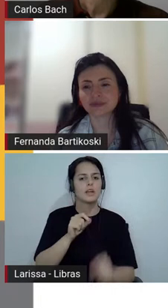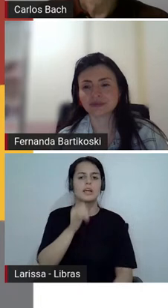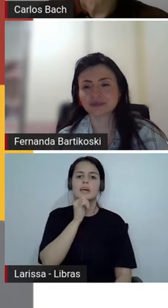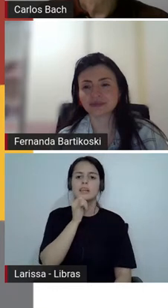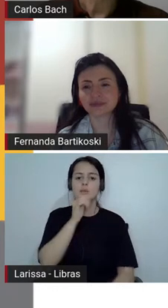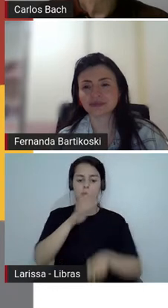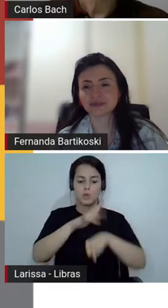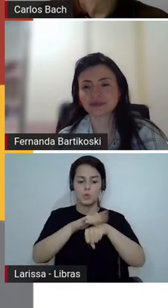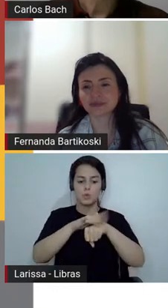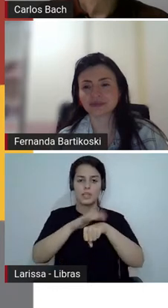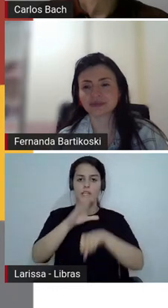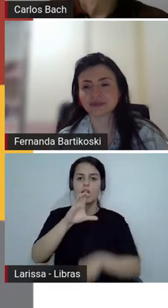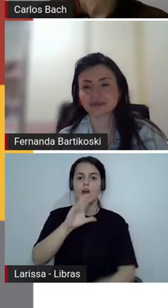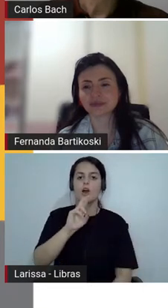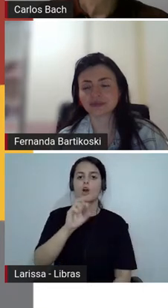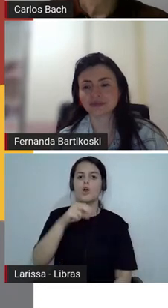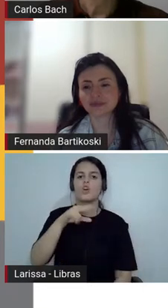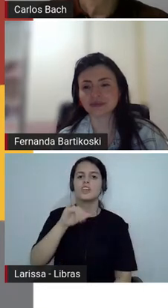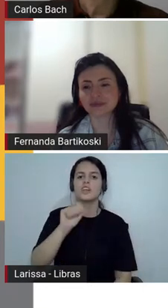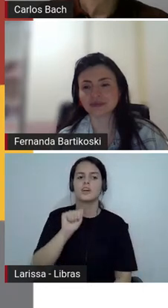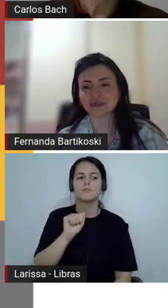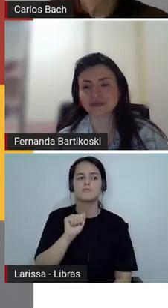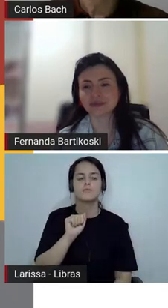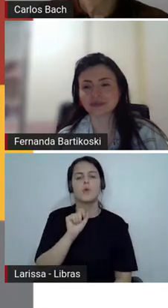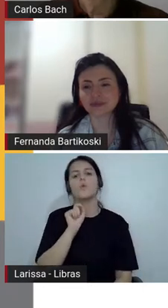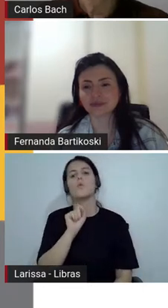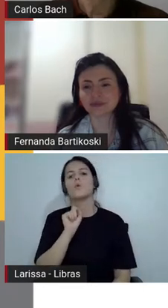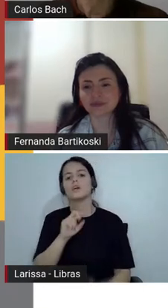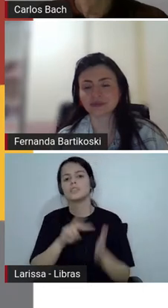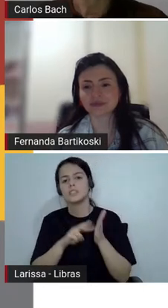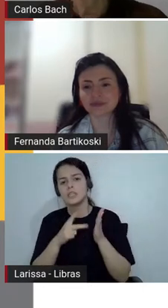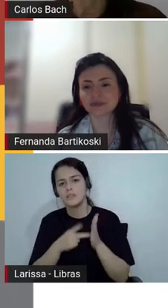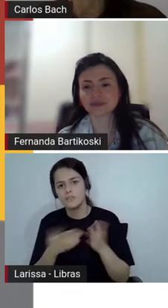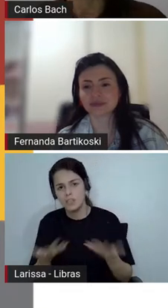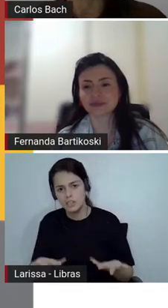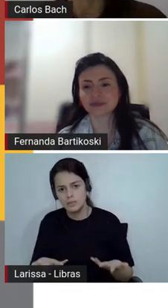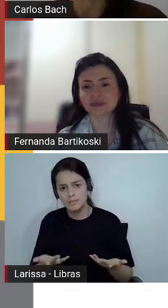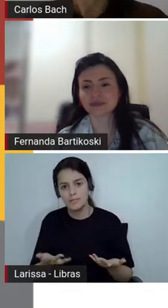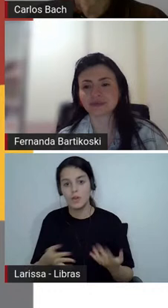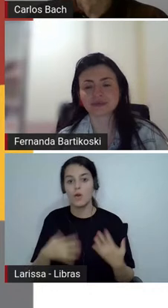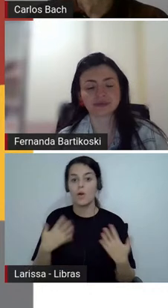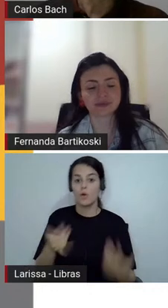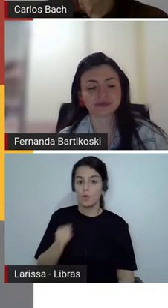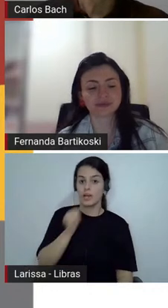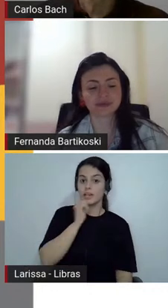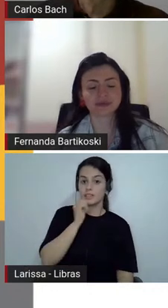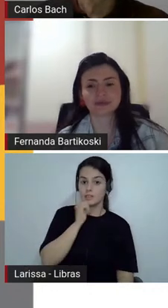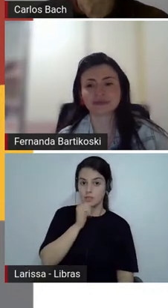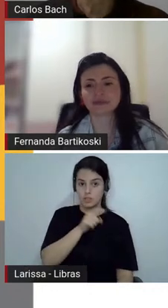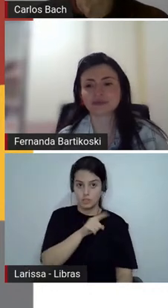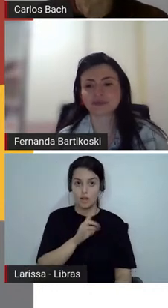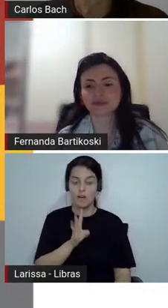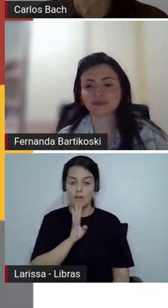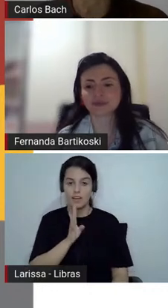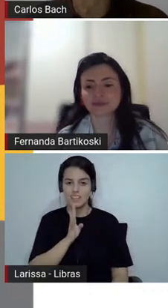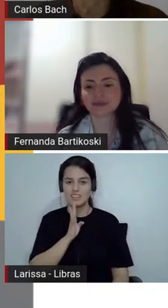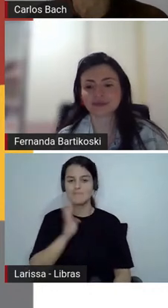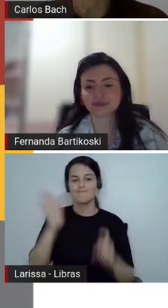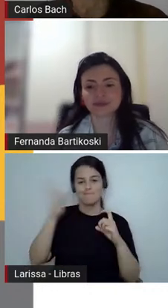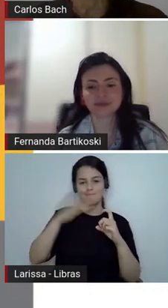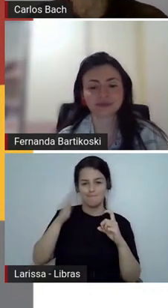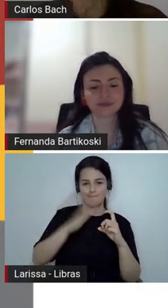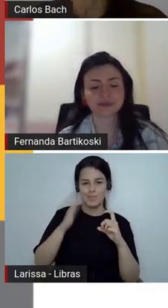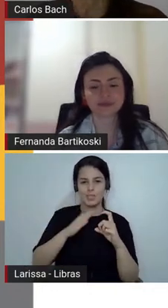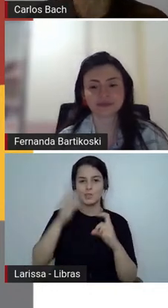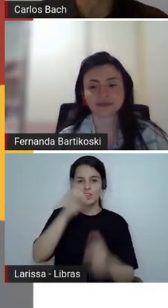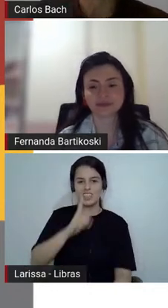vocês conhecem um mito grego né do deus Cronos observe as imagens desse deus da